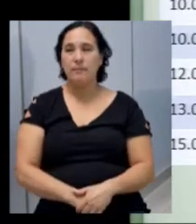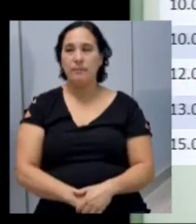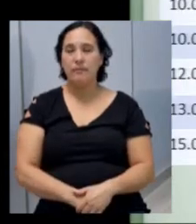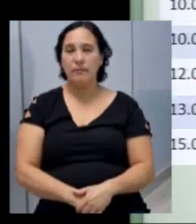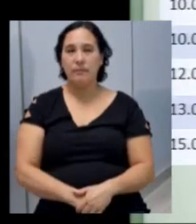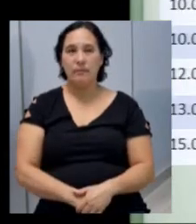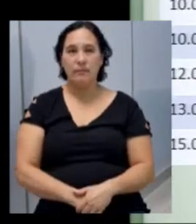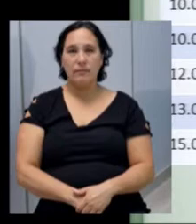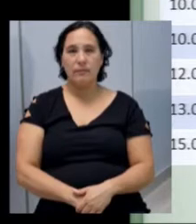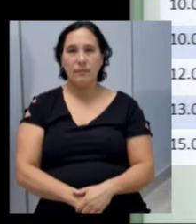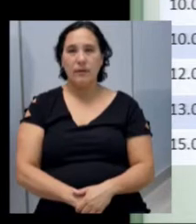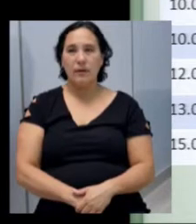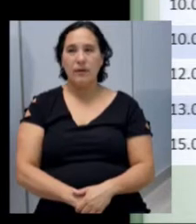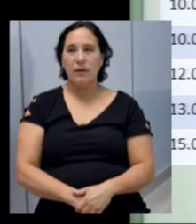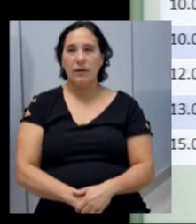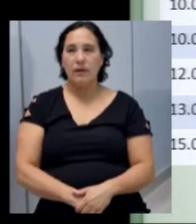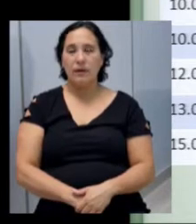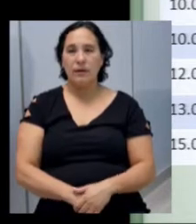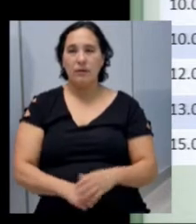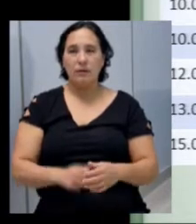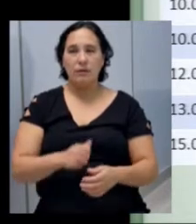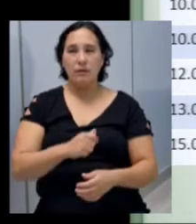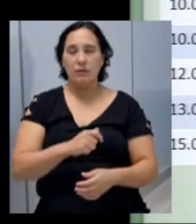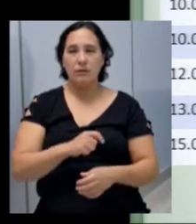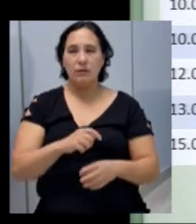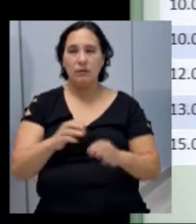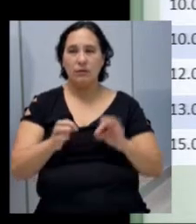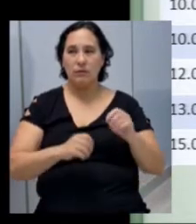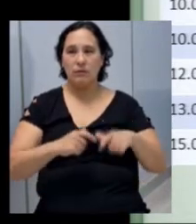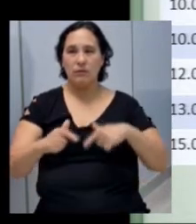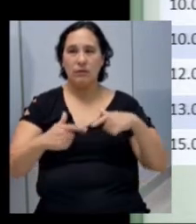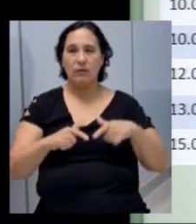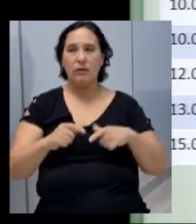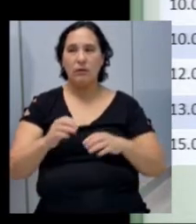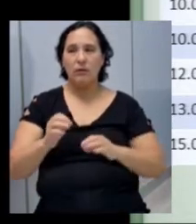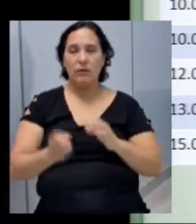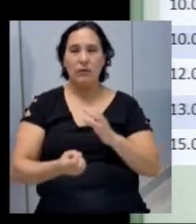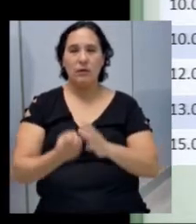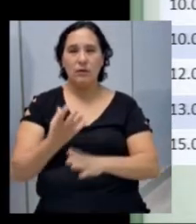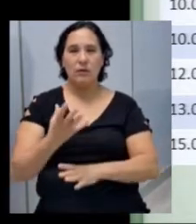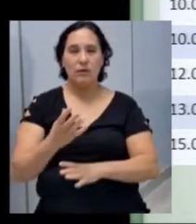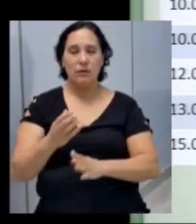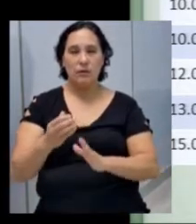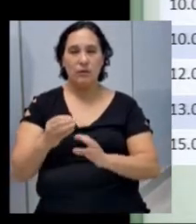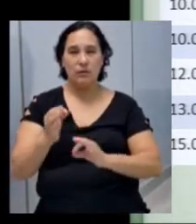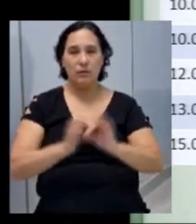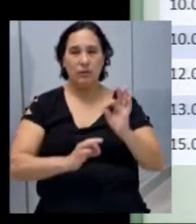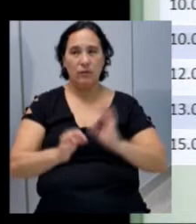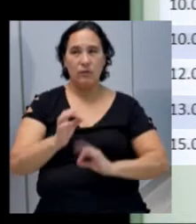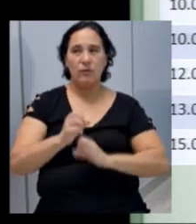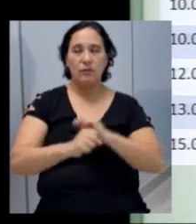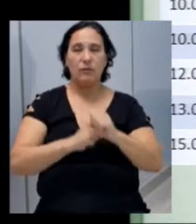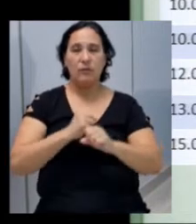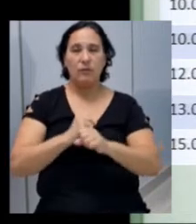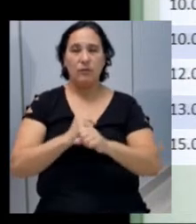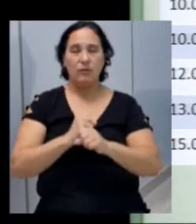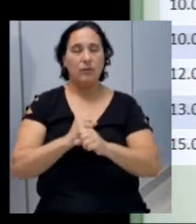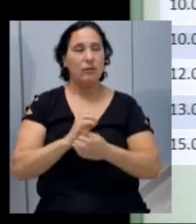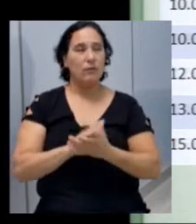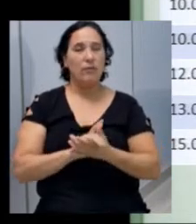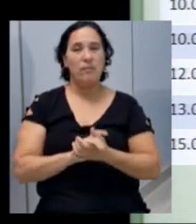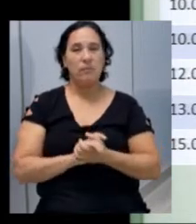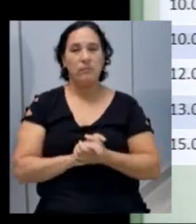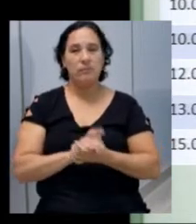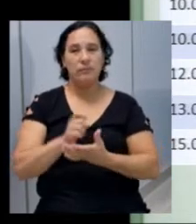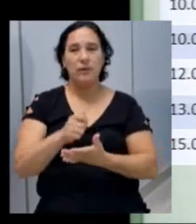Aqui estão estabelecidos os programas de governo. Então, quando foi elaborado o plano plurianual para o quadriênio, que